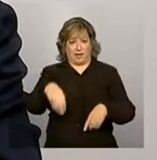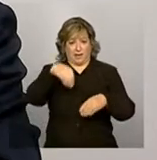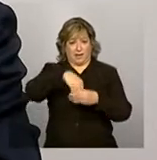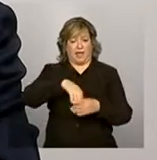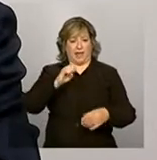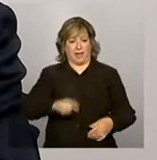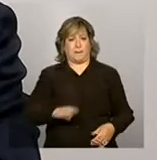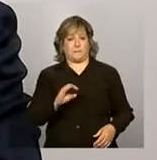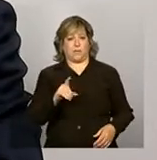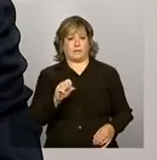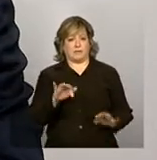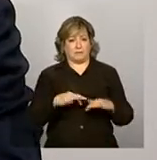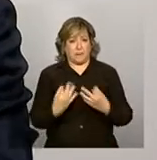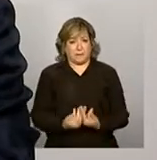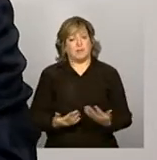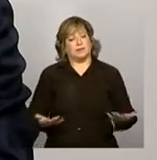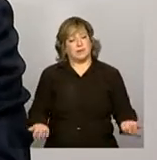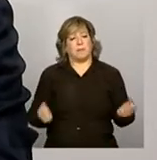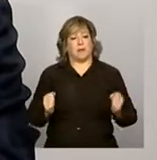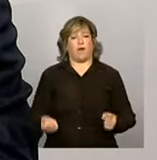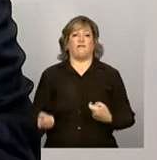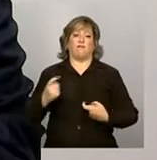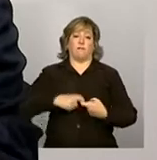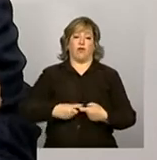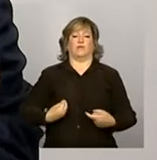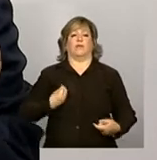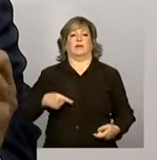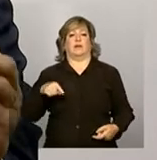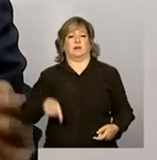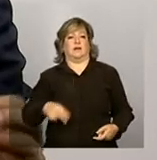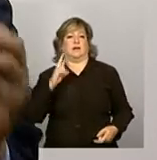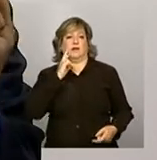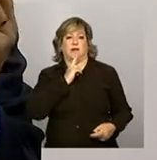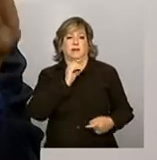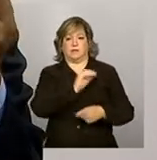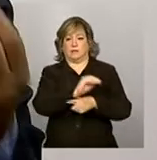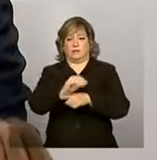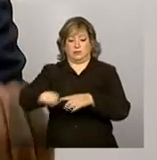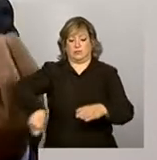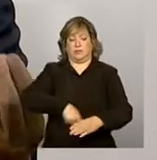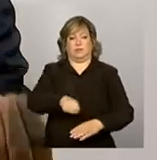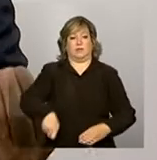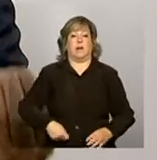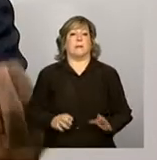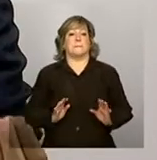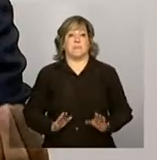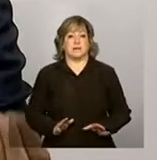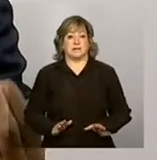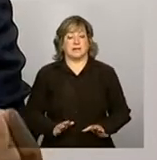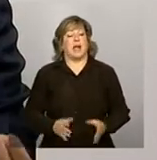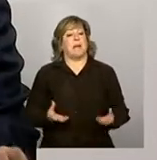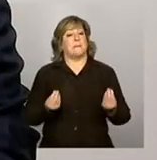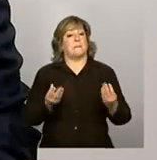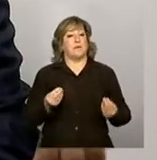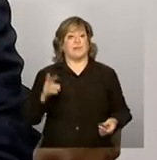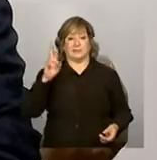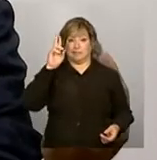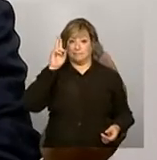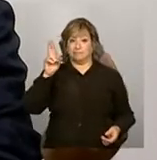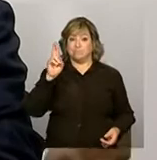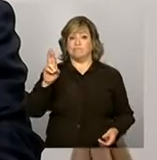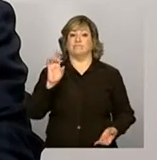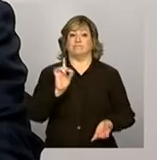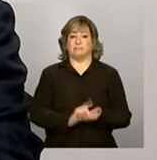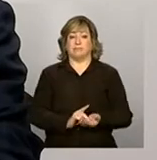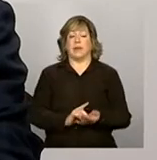funcionar esse refeitório. Mas, na verdade, é, de novo, gente, é muita responsabilidade mesmo, mas